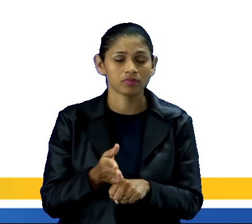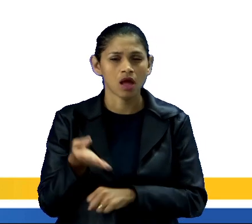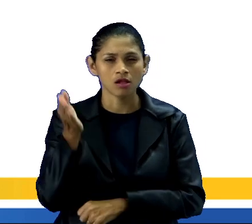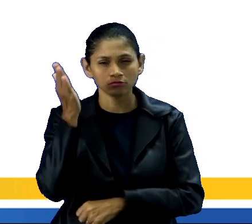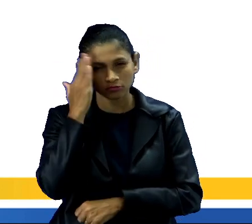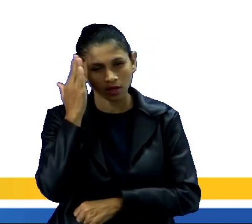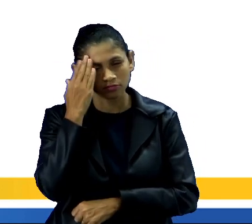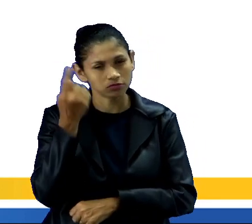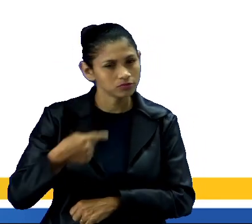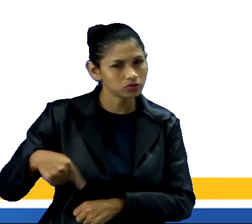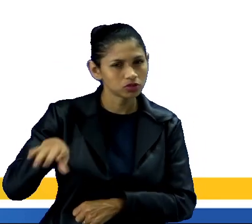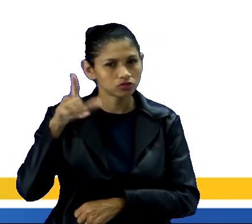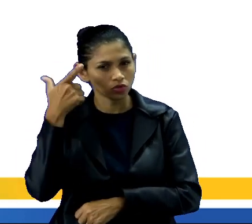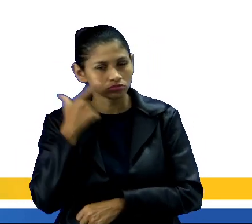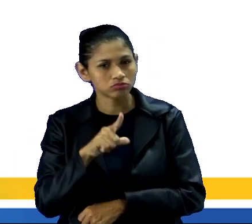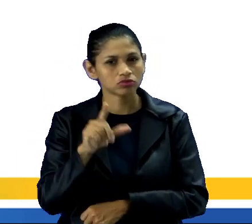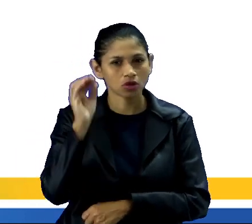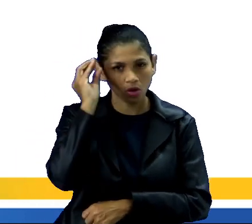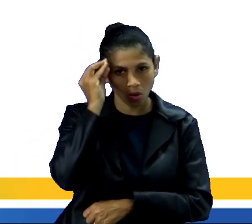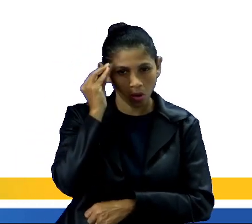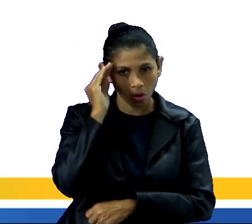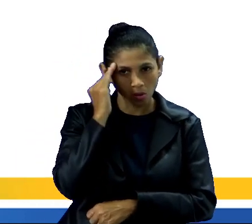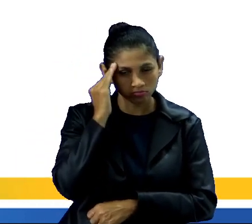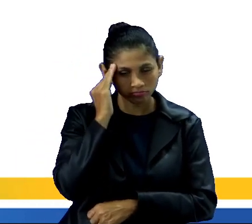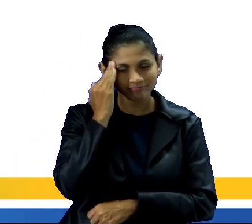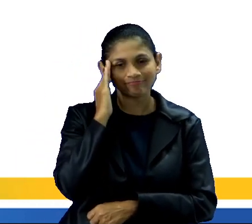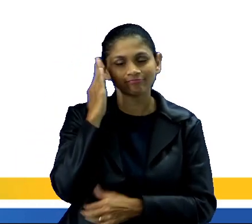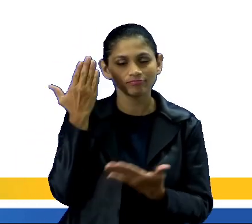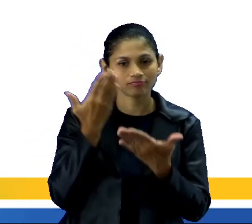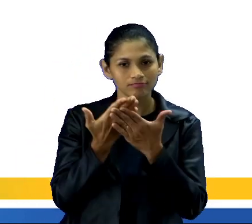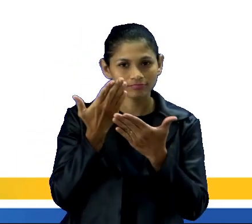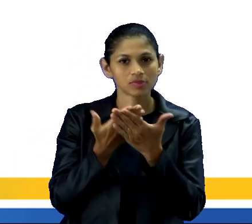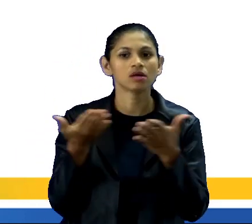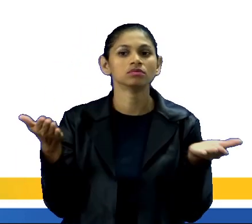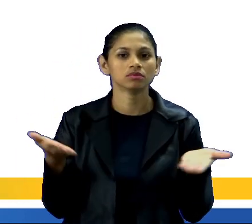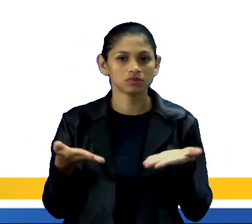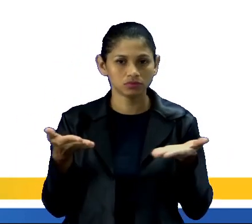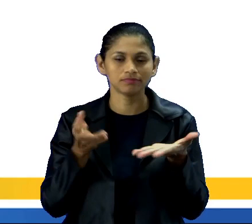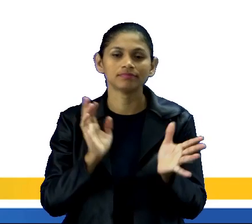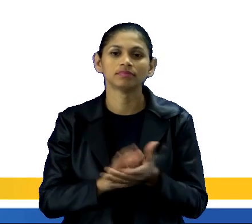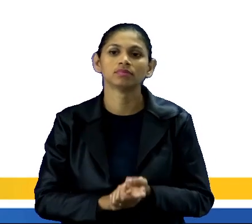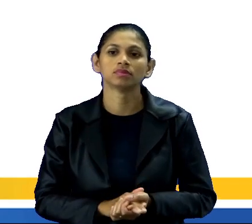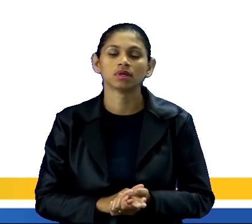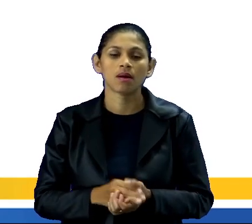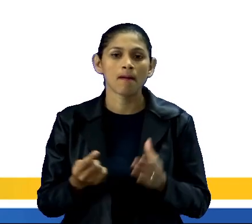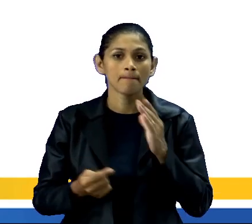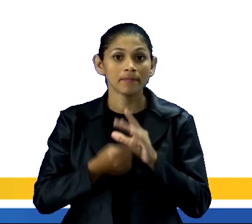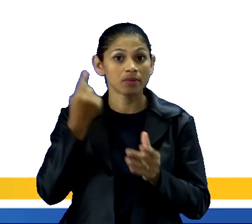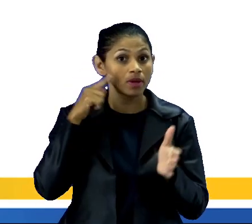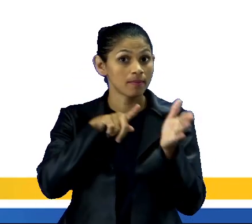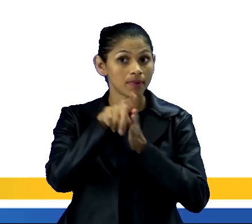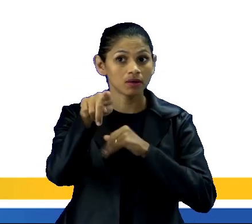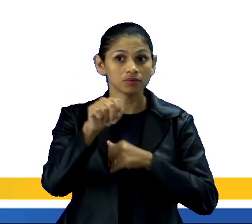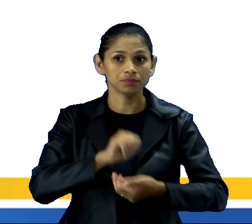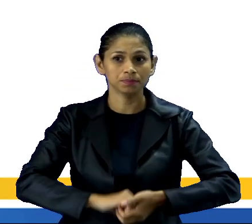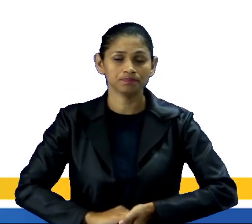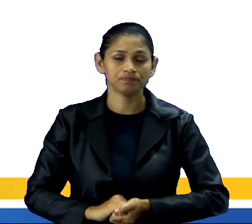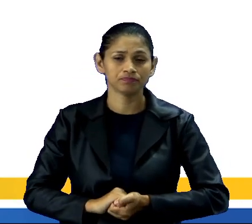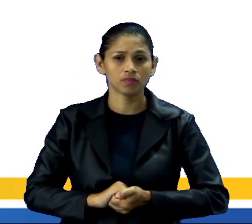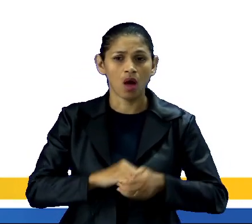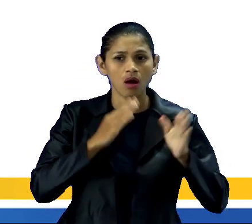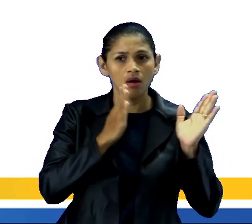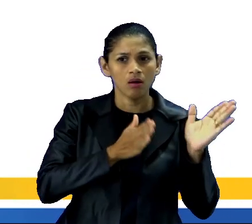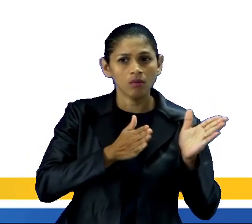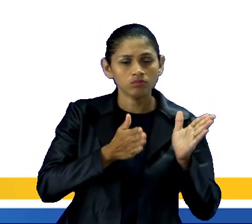se vocês conseguiram compreender bem a nossa aula de hoje. Vamos pra nossa primeira questão. O processo de